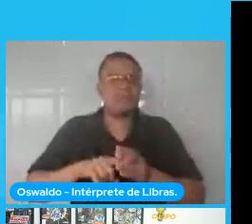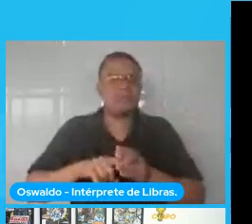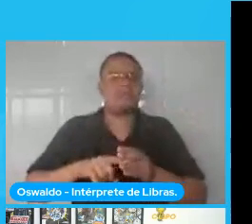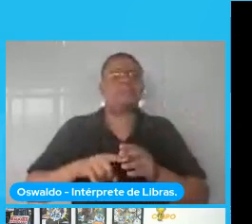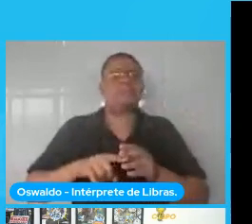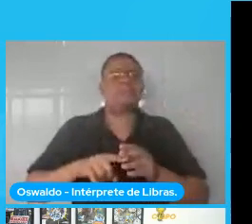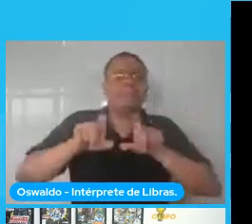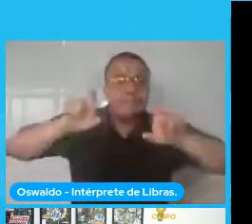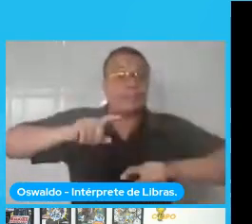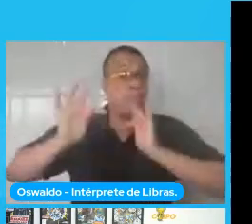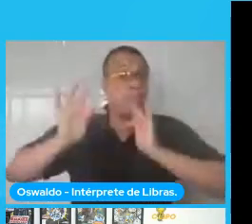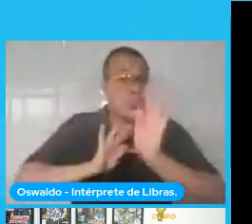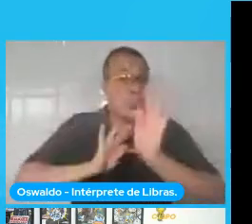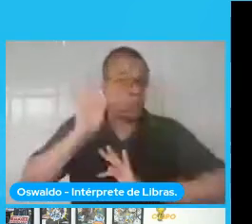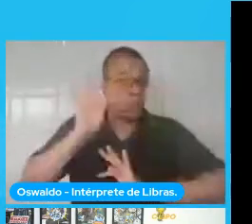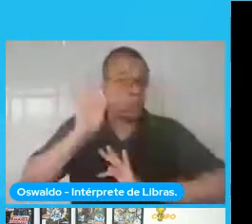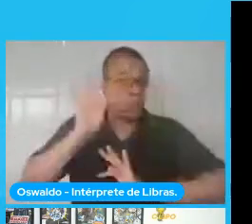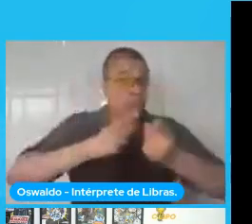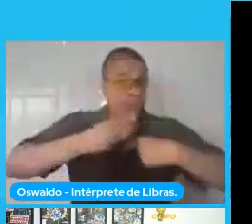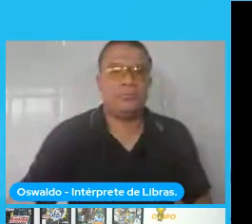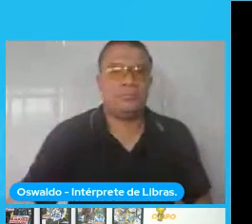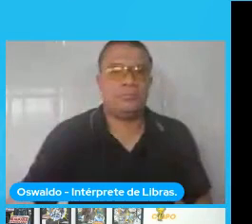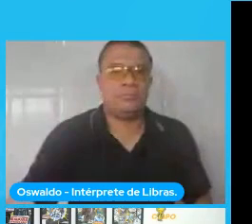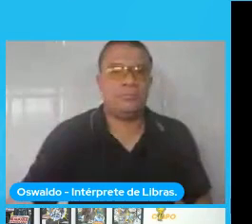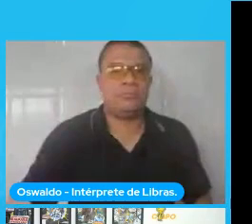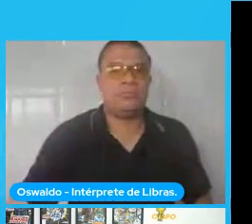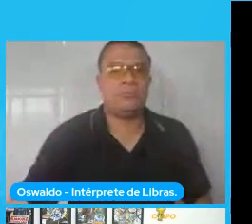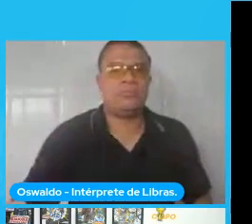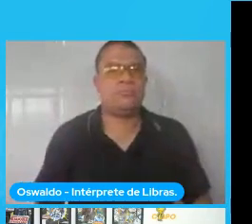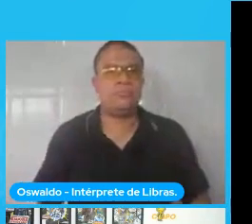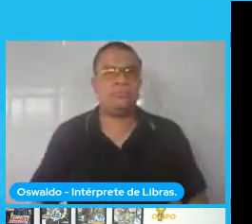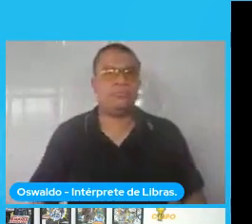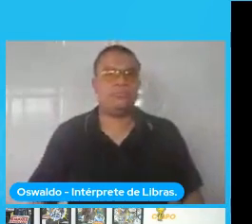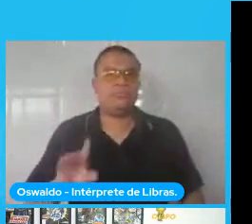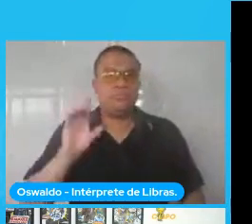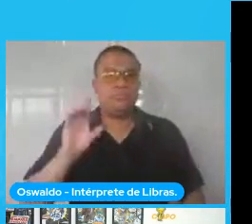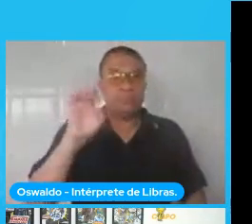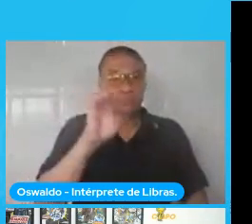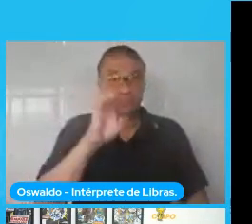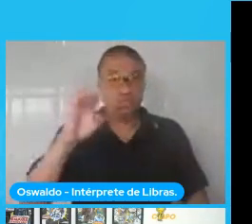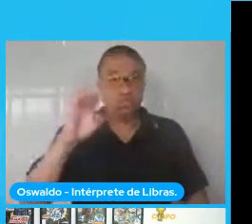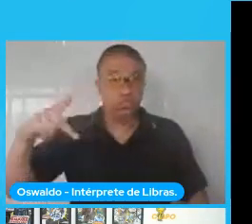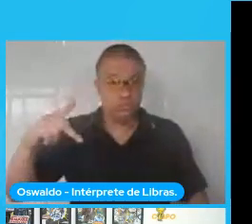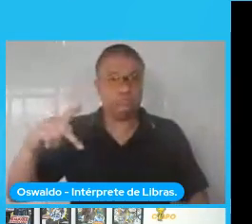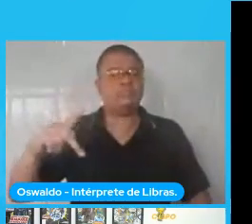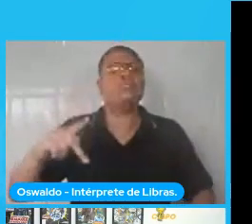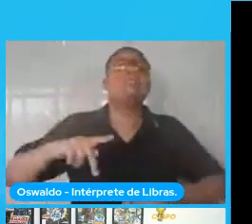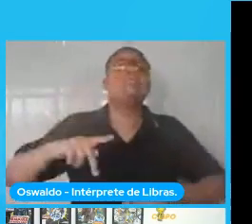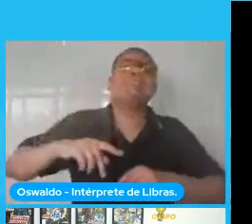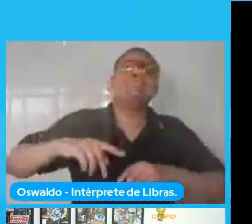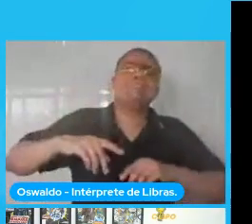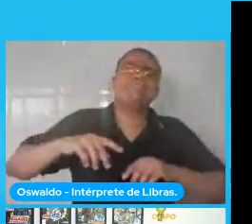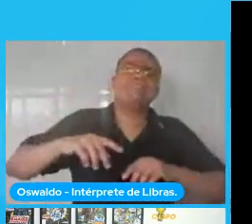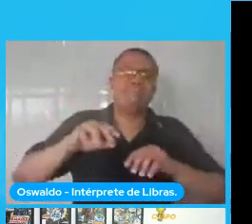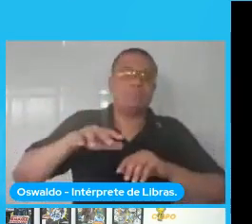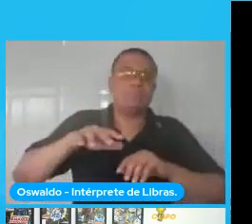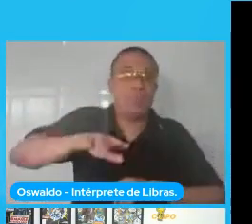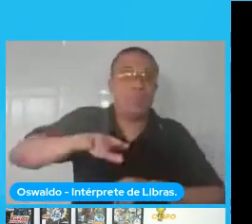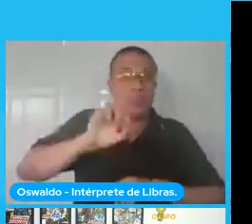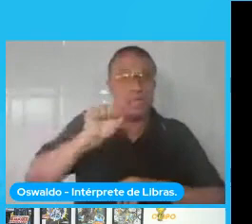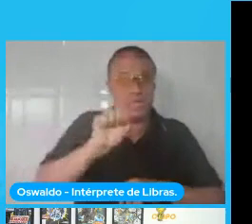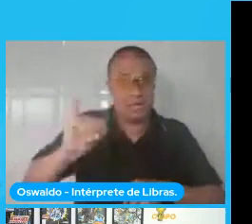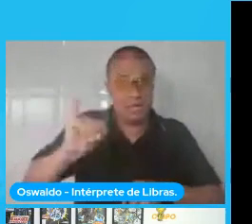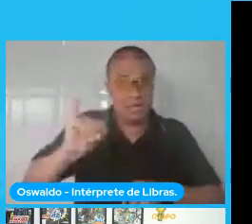Com deep learning, a gente consegue com que sistemas e máquinas sejam capazes de observar padrões e